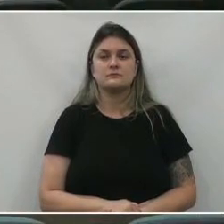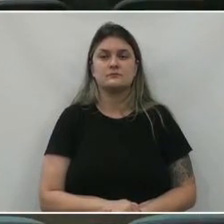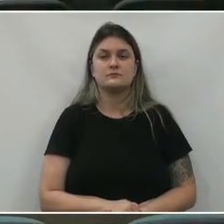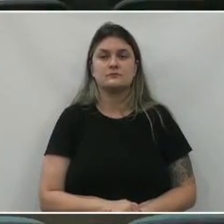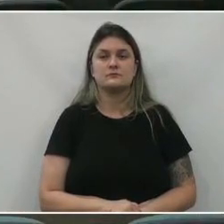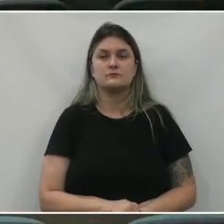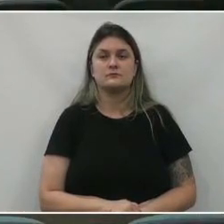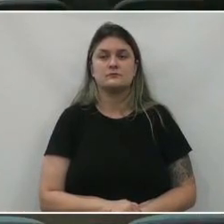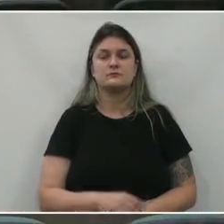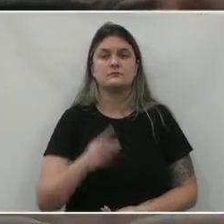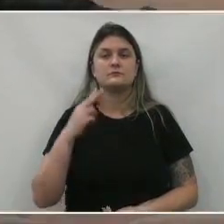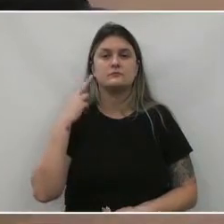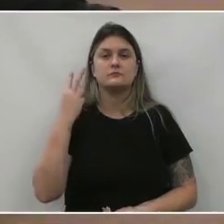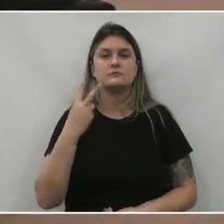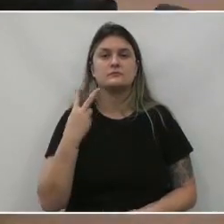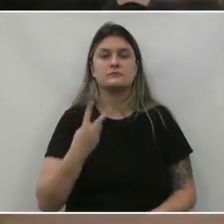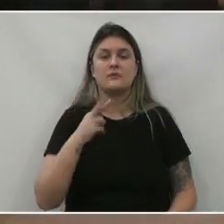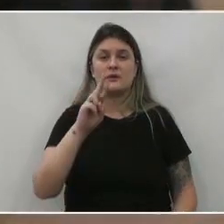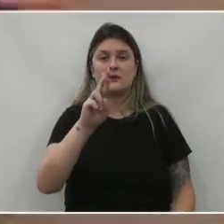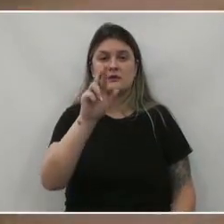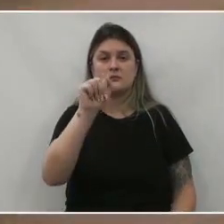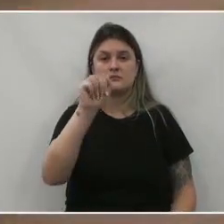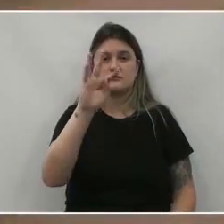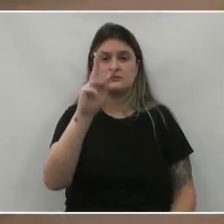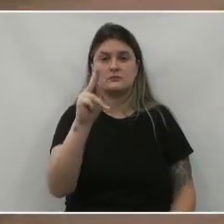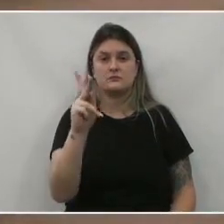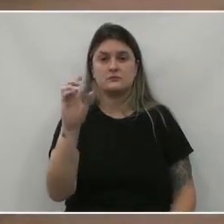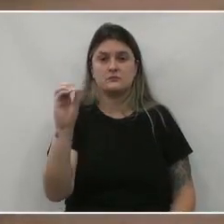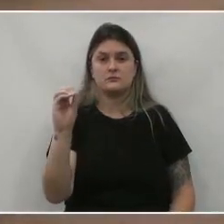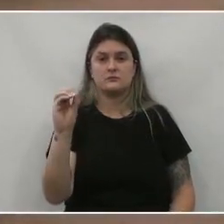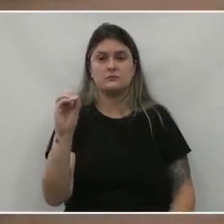vereador valdecir jose rático